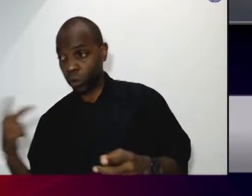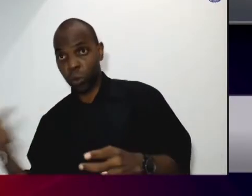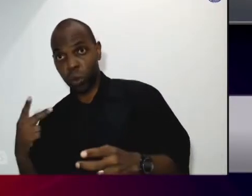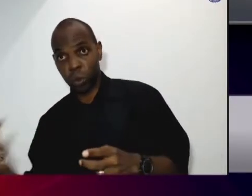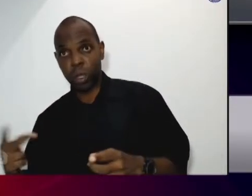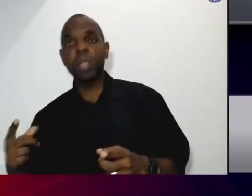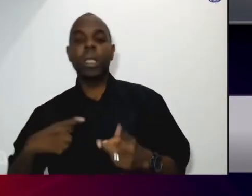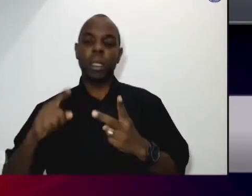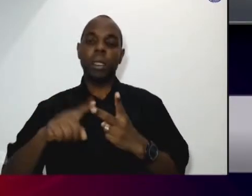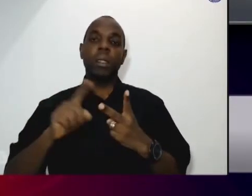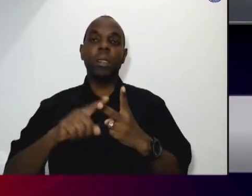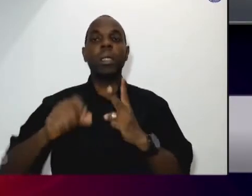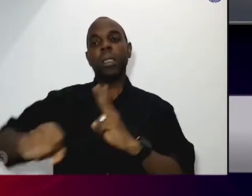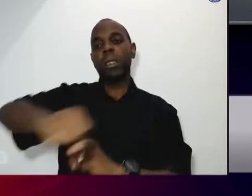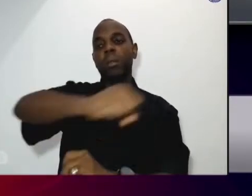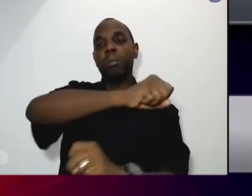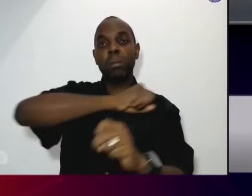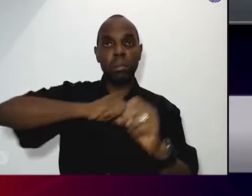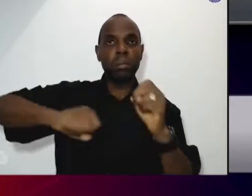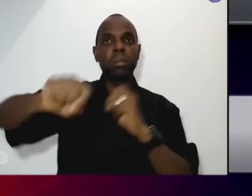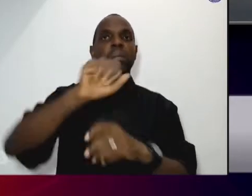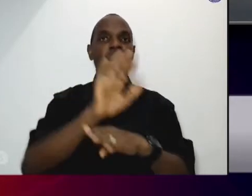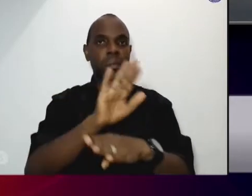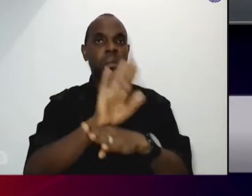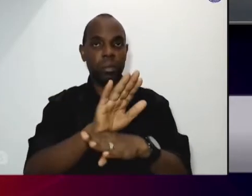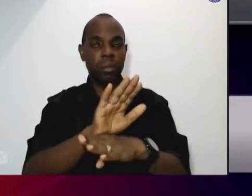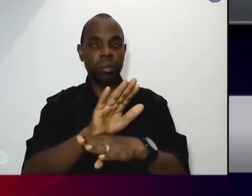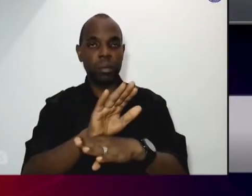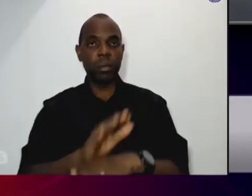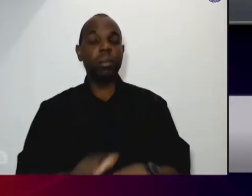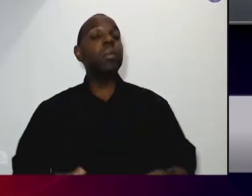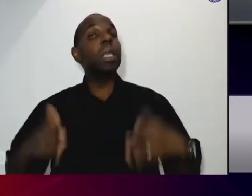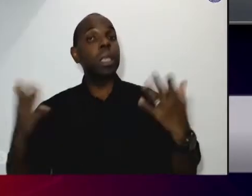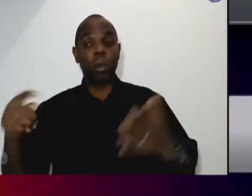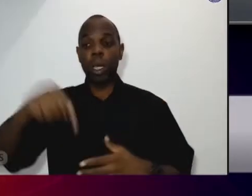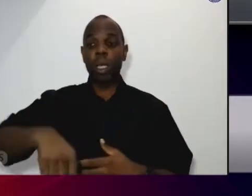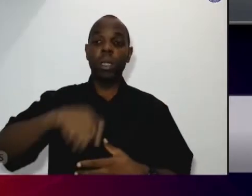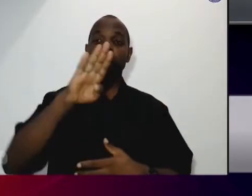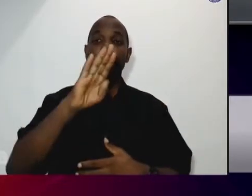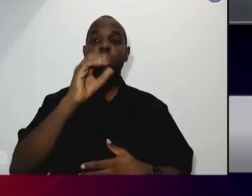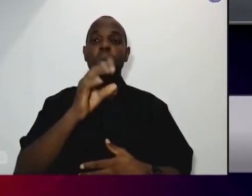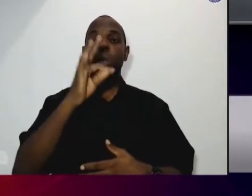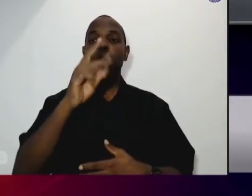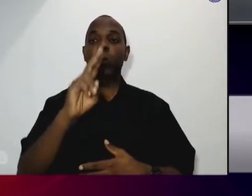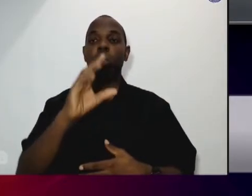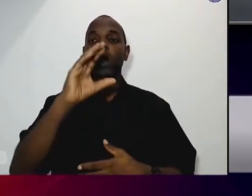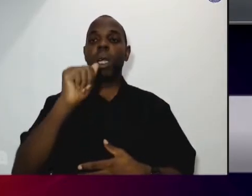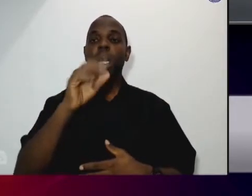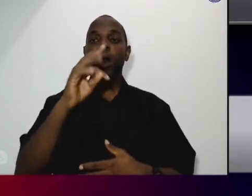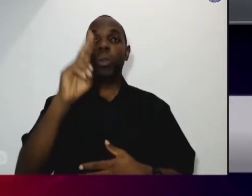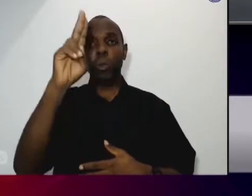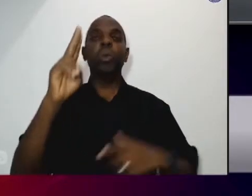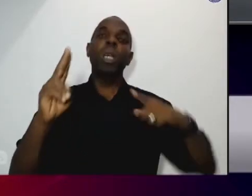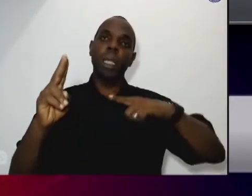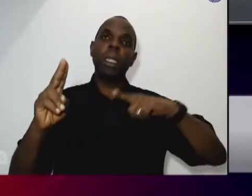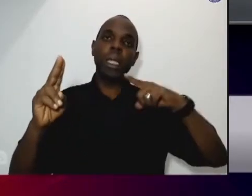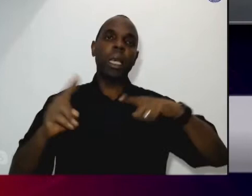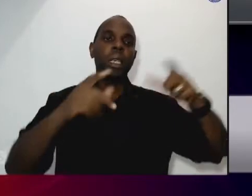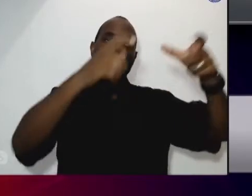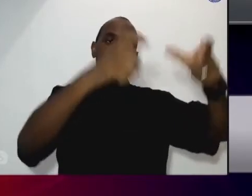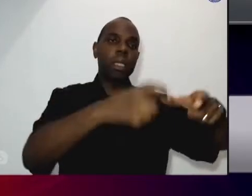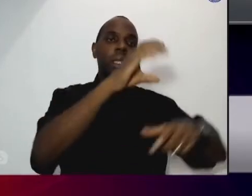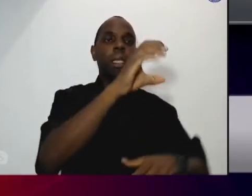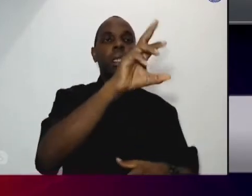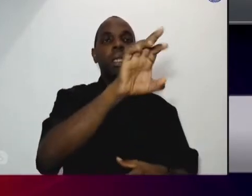social então hoje aqui em Botucatu nós temos o CREAS né que é o centro de referência especializado em assistência